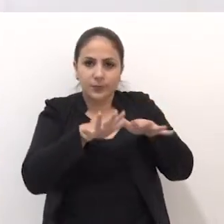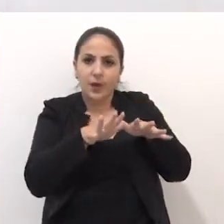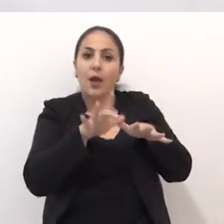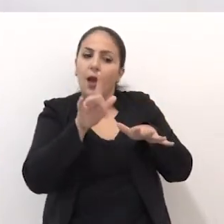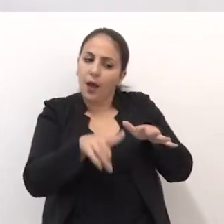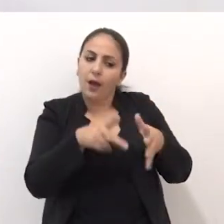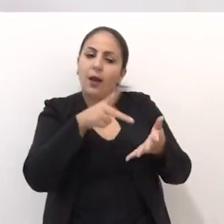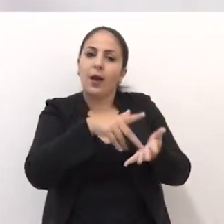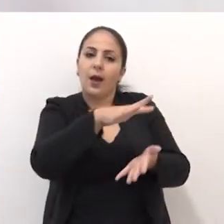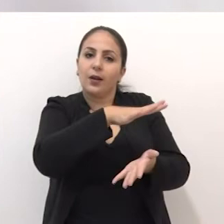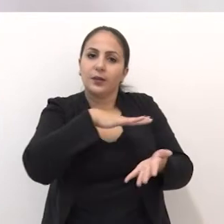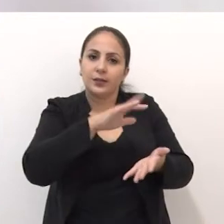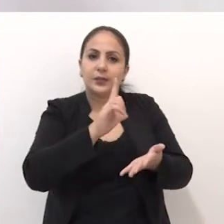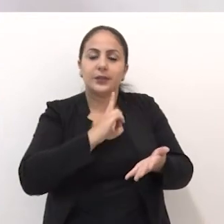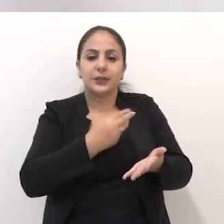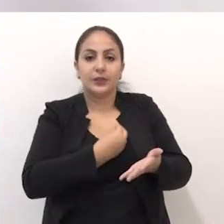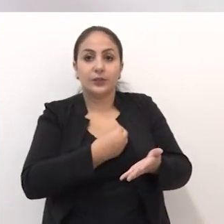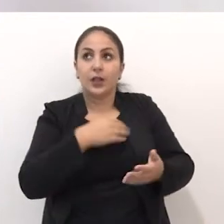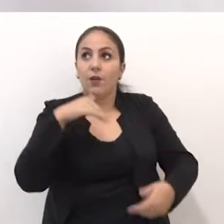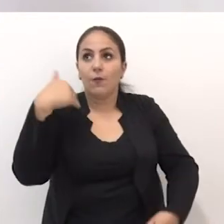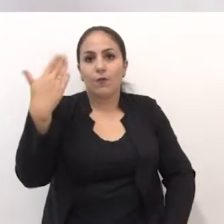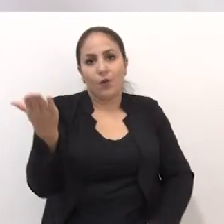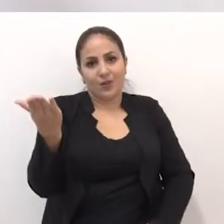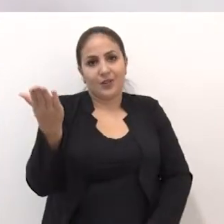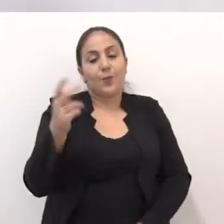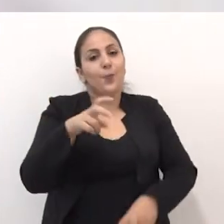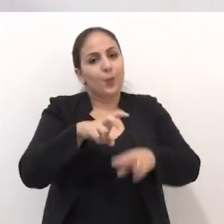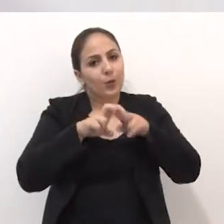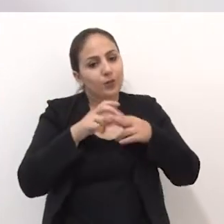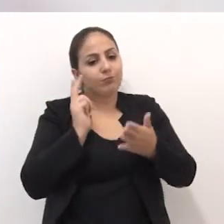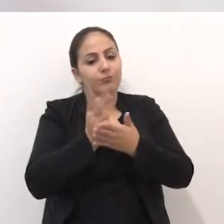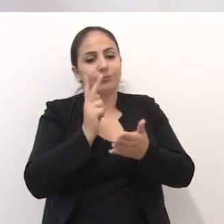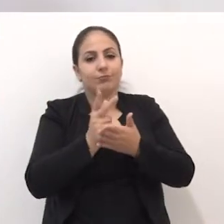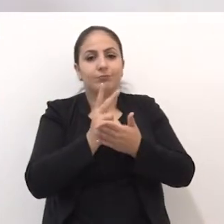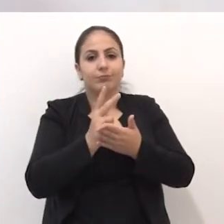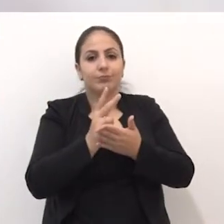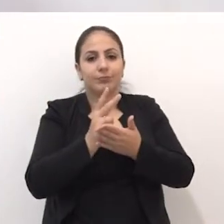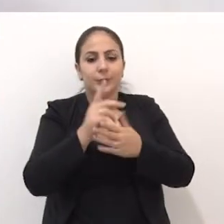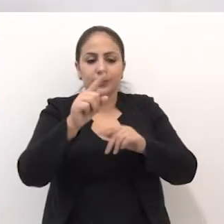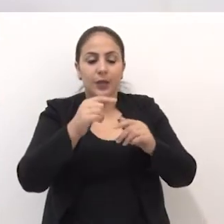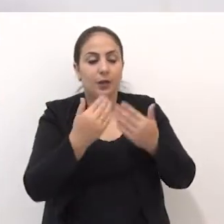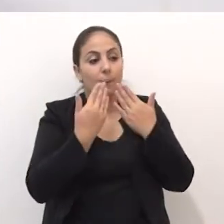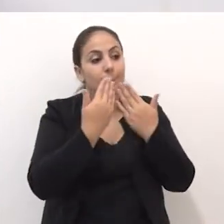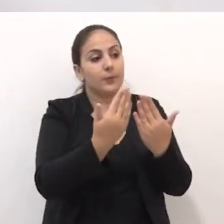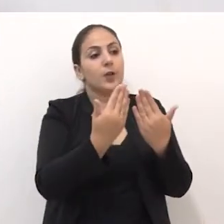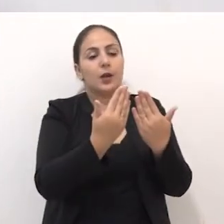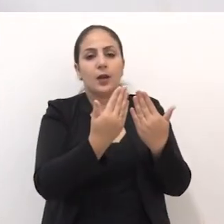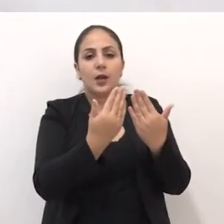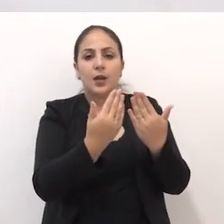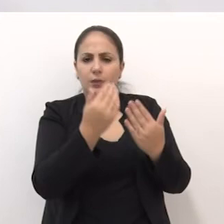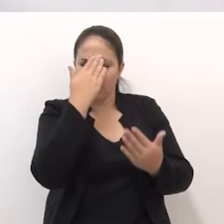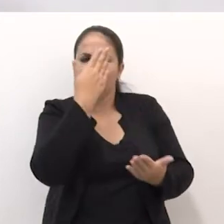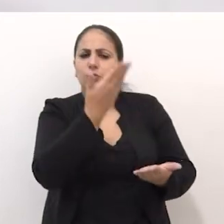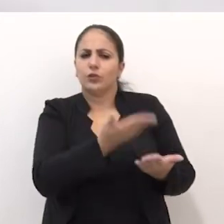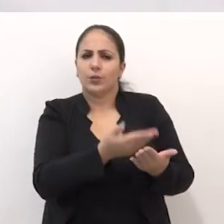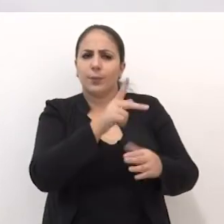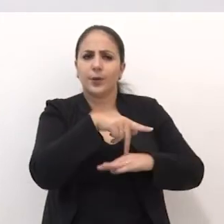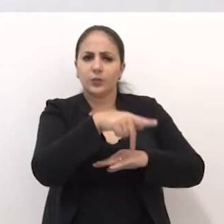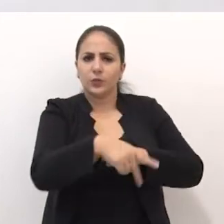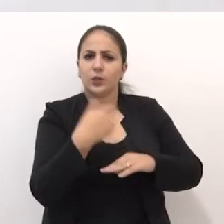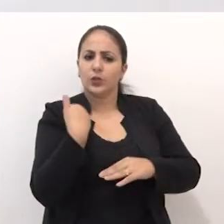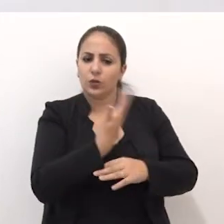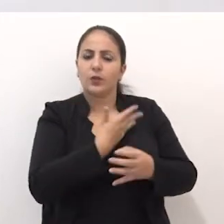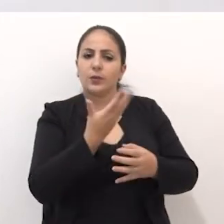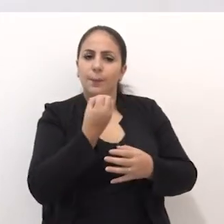são a realidade que existe aí fora. Então, queremos continuar enfrentando esses problemas, porque nós acreditamos em Passo Fundo e nós